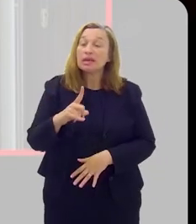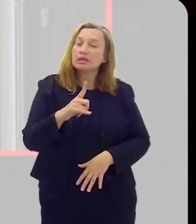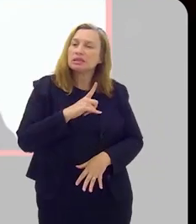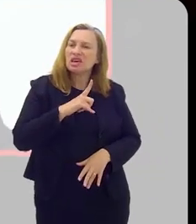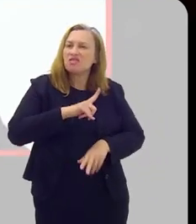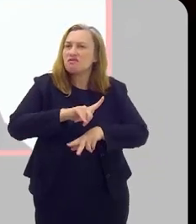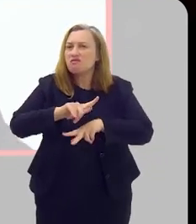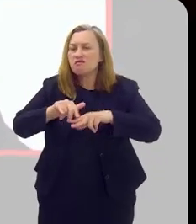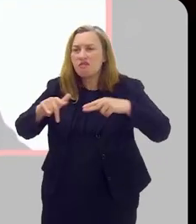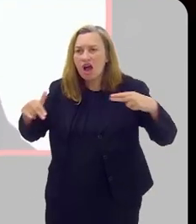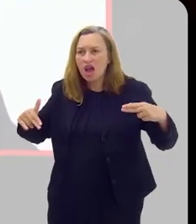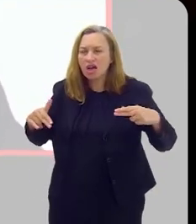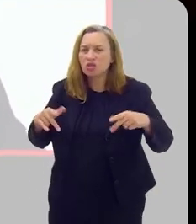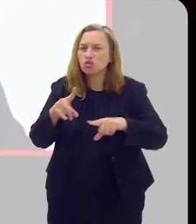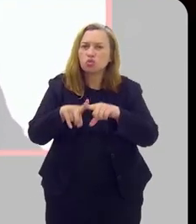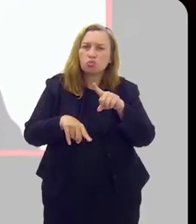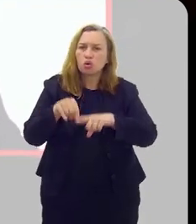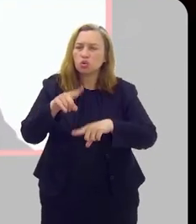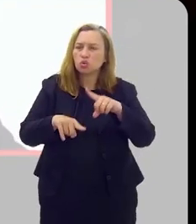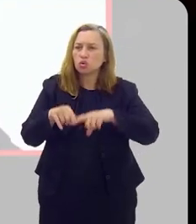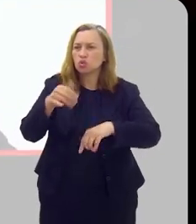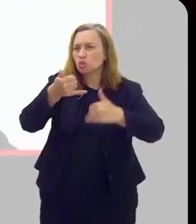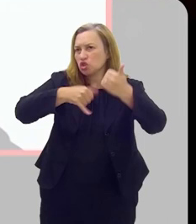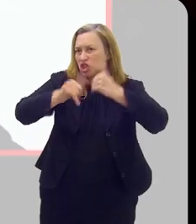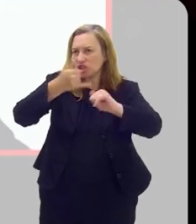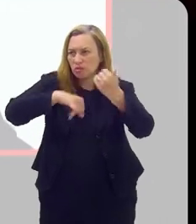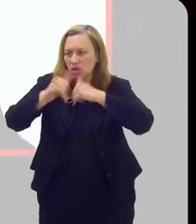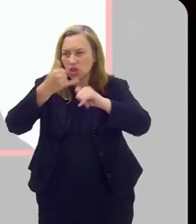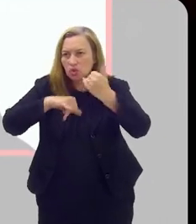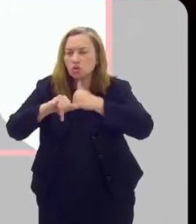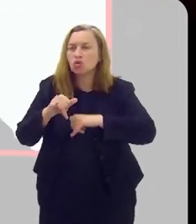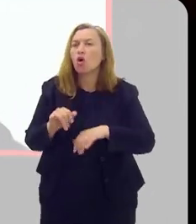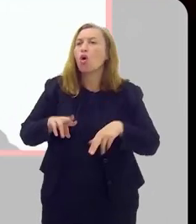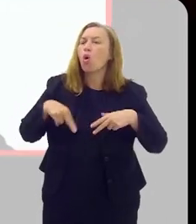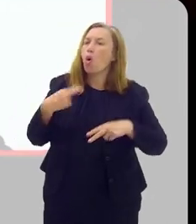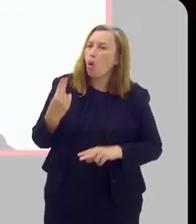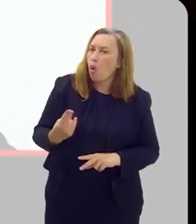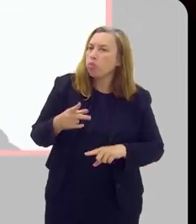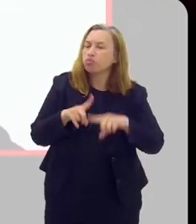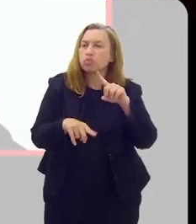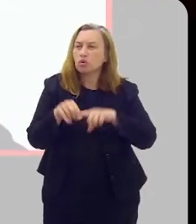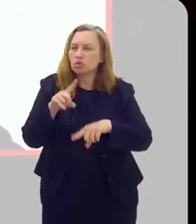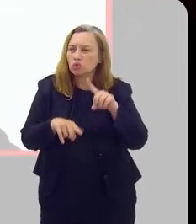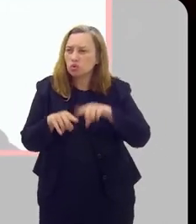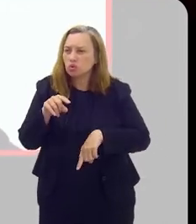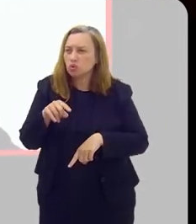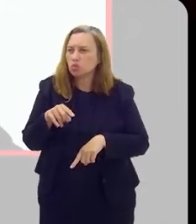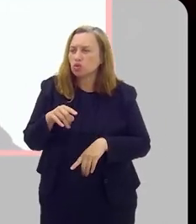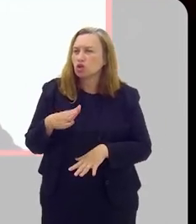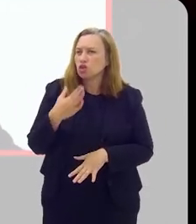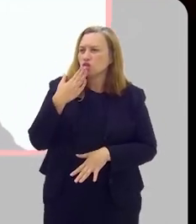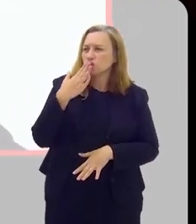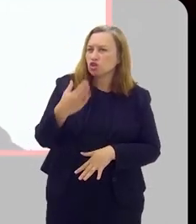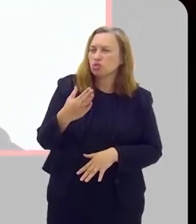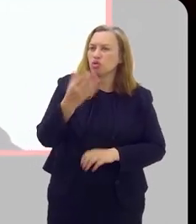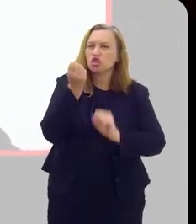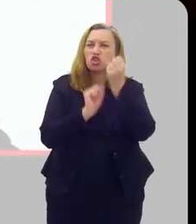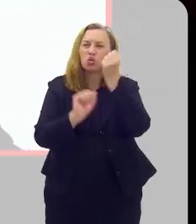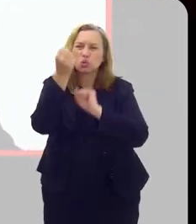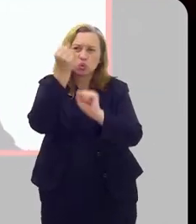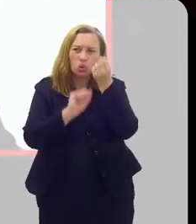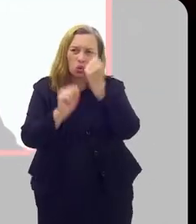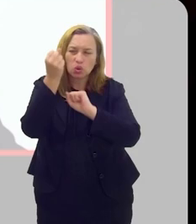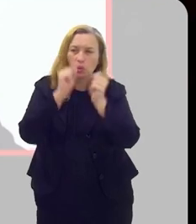É, existe uma série de produtos químicos, né, ou produtos residuais de algum tipo de